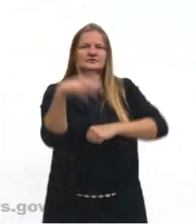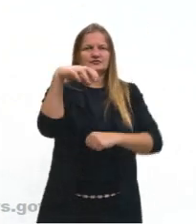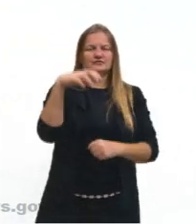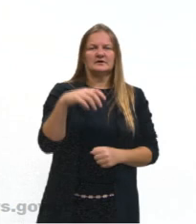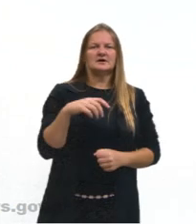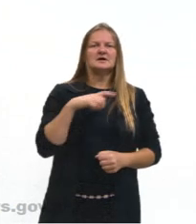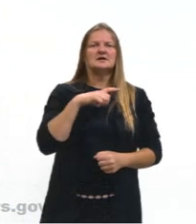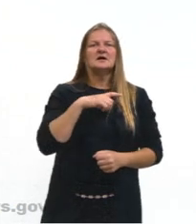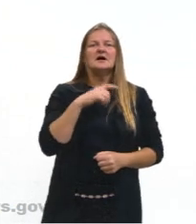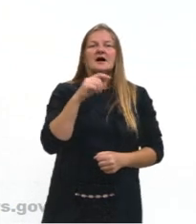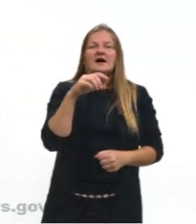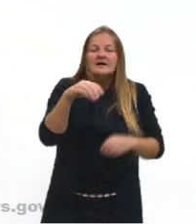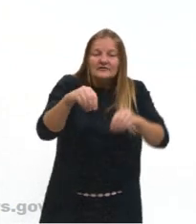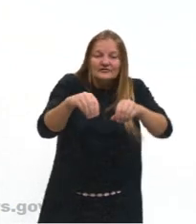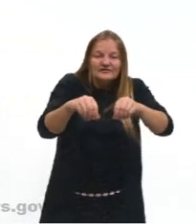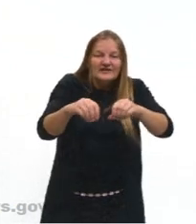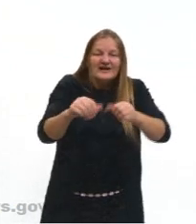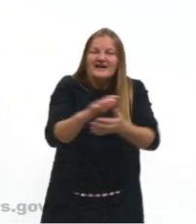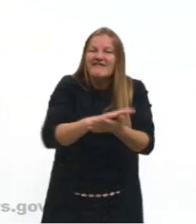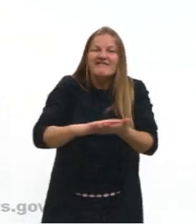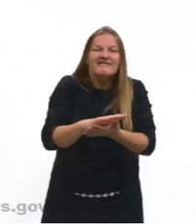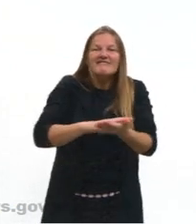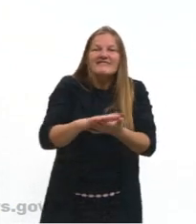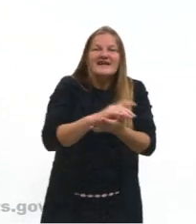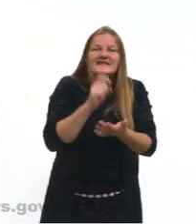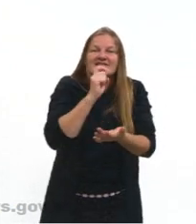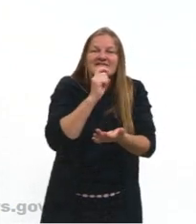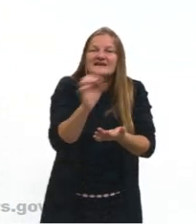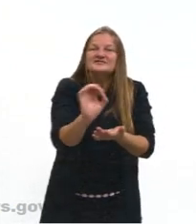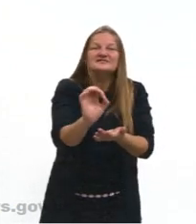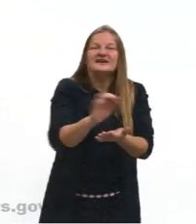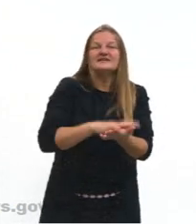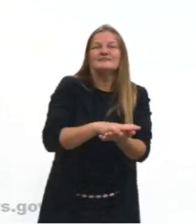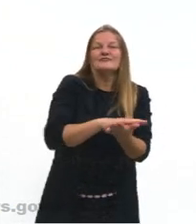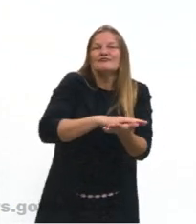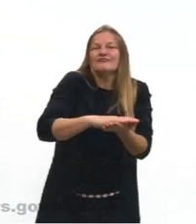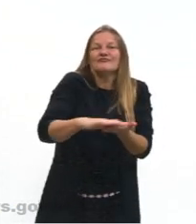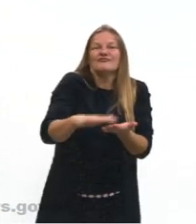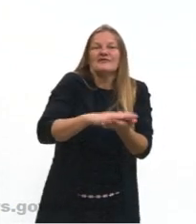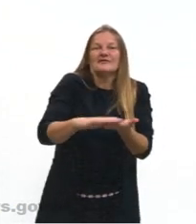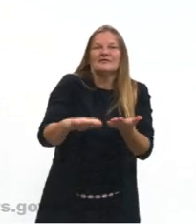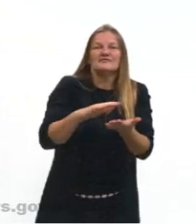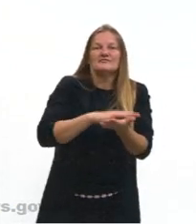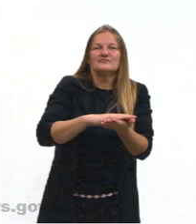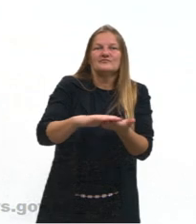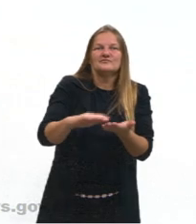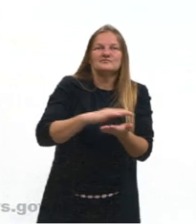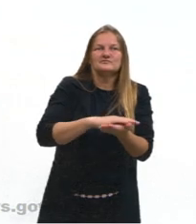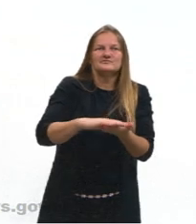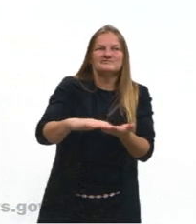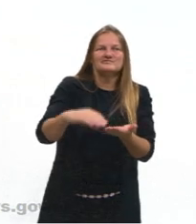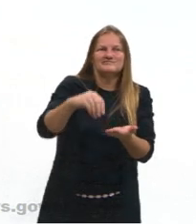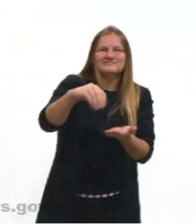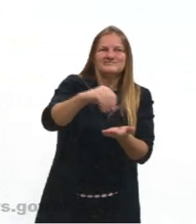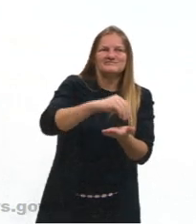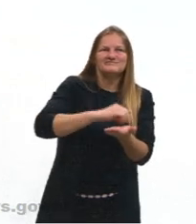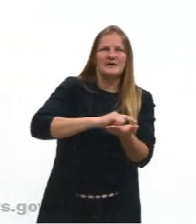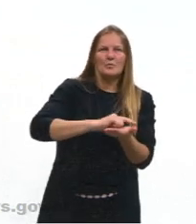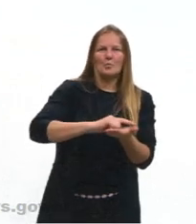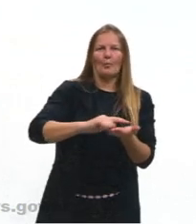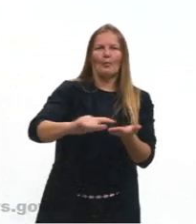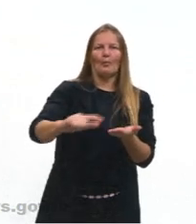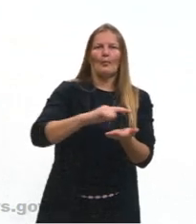o solo sem vegetação, isso é muito, muito importante. Solo com pouca vegetação. Então, o solo ali já relativamente